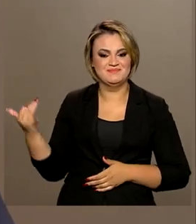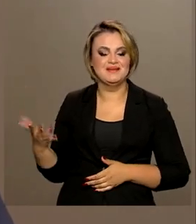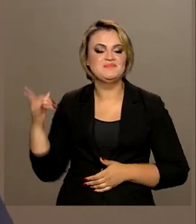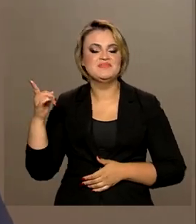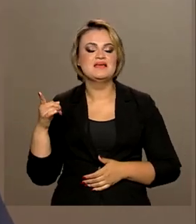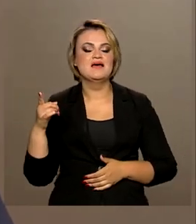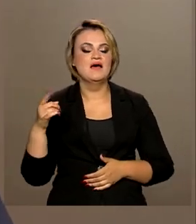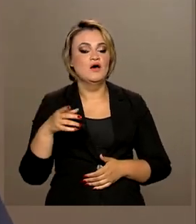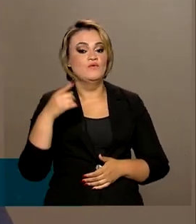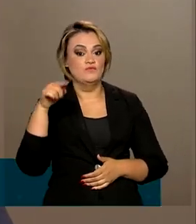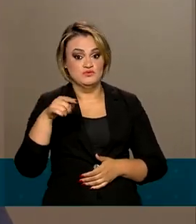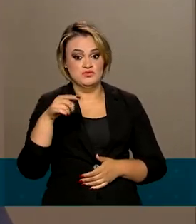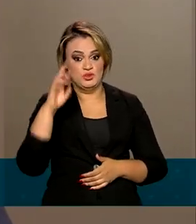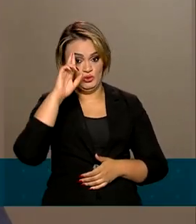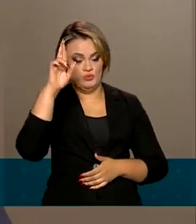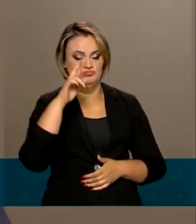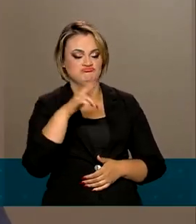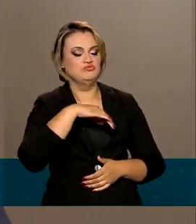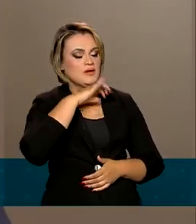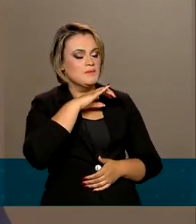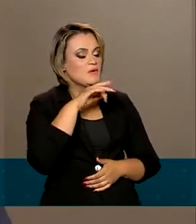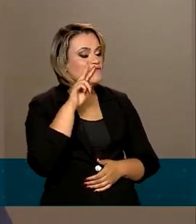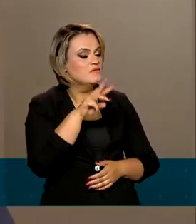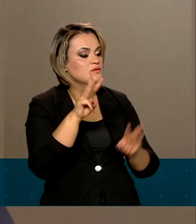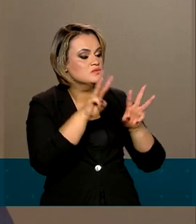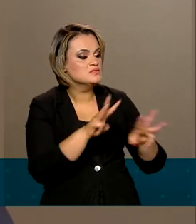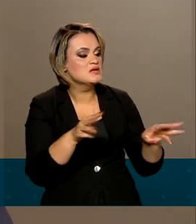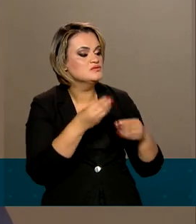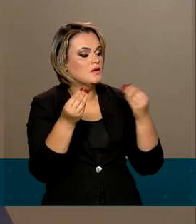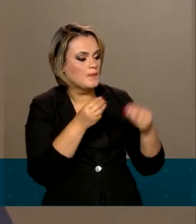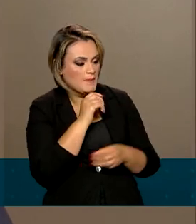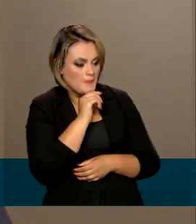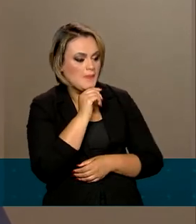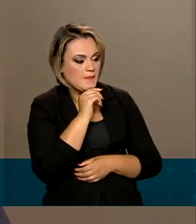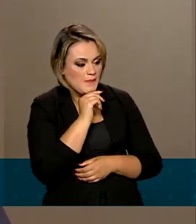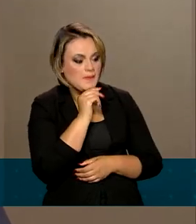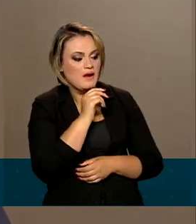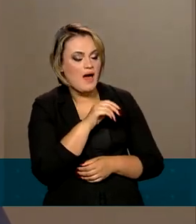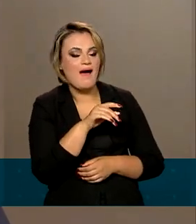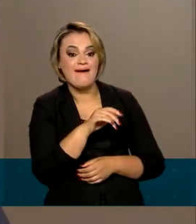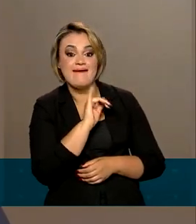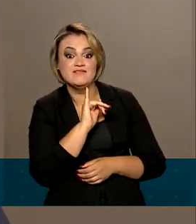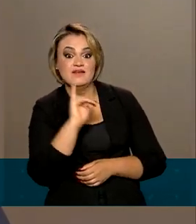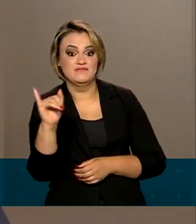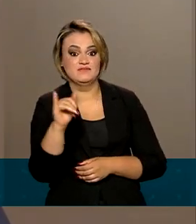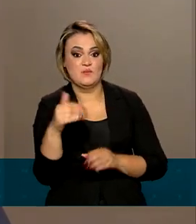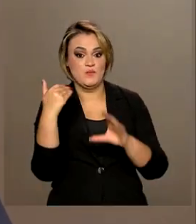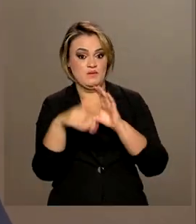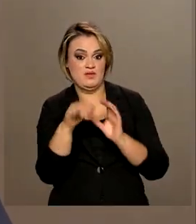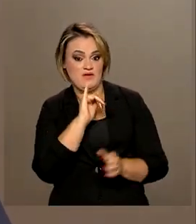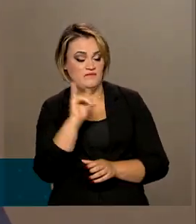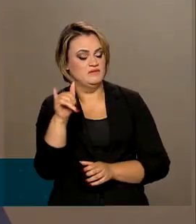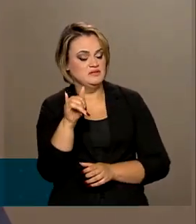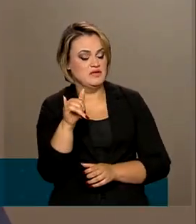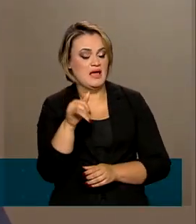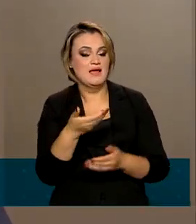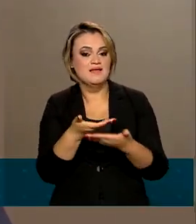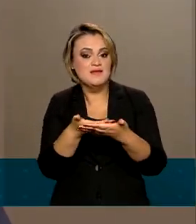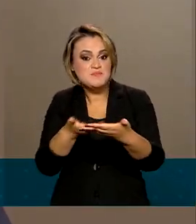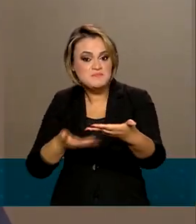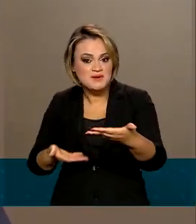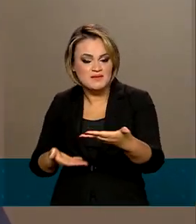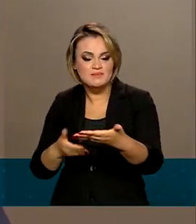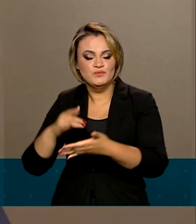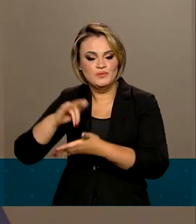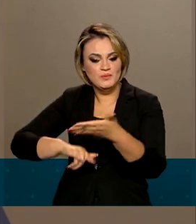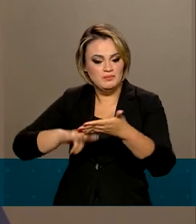acompanhar o andamento da solicitação pelo portal. Ele vai receber uma notificação por e-mail, podendo imprimir o